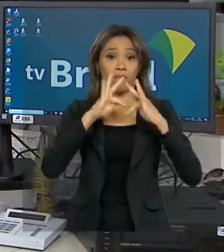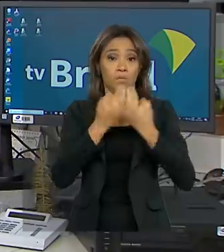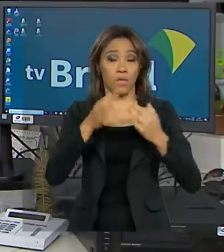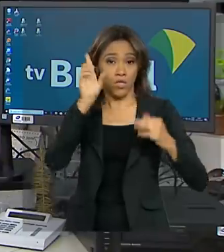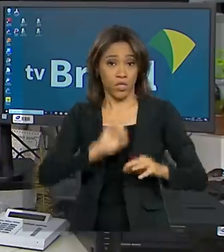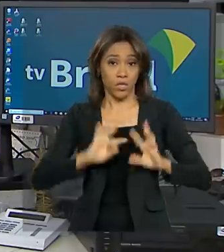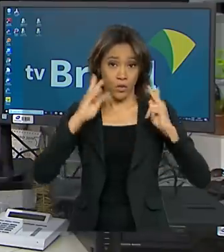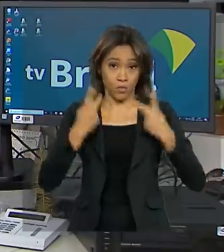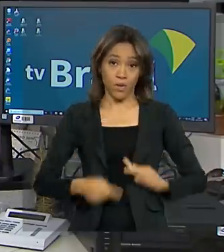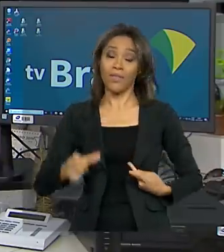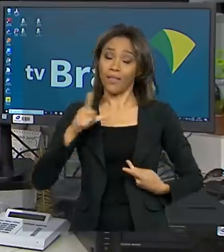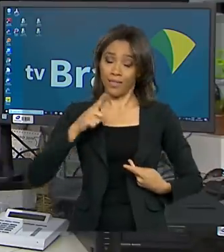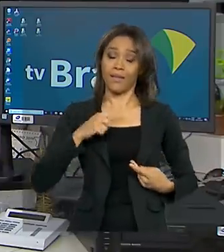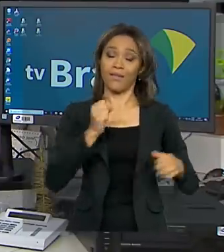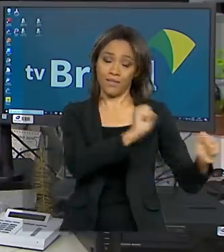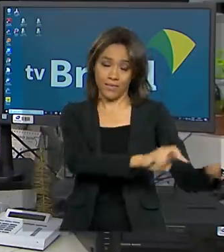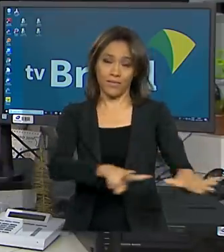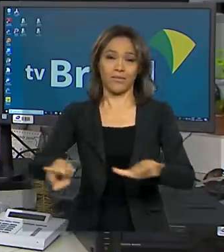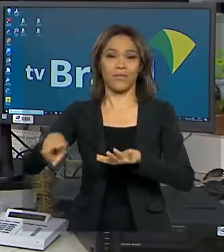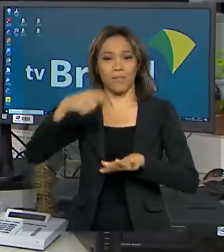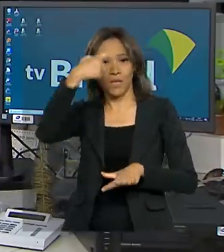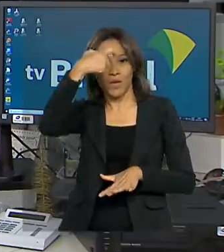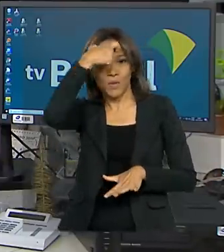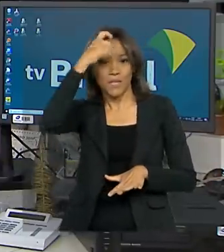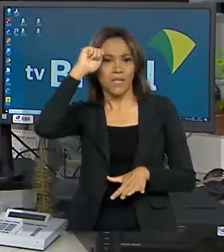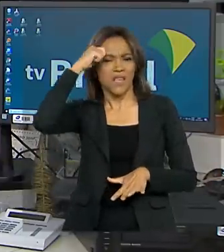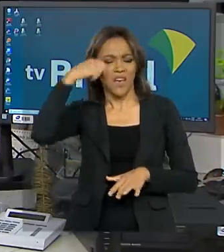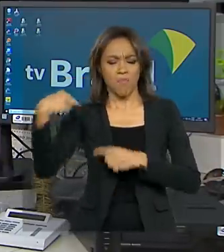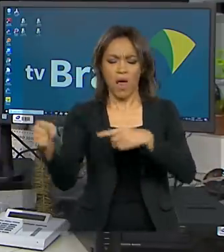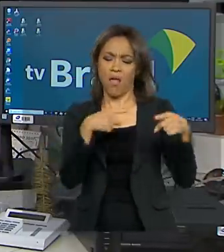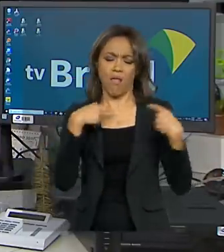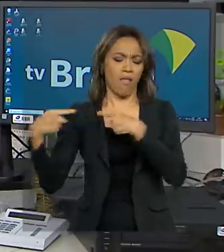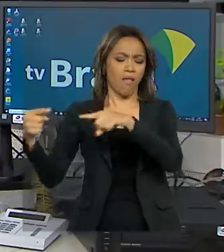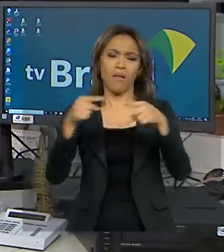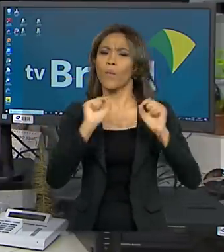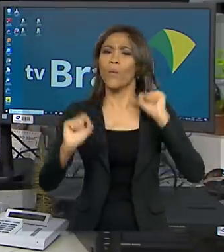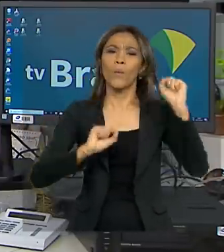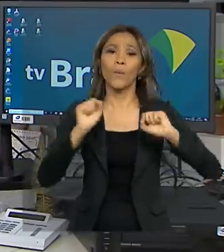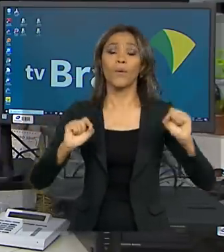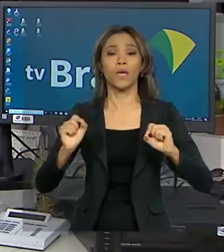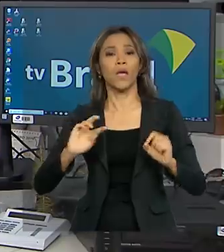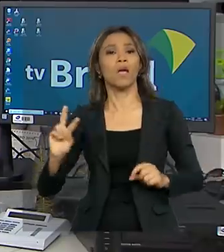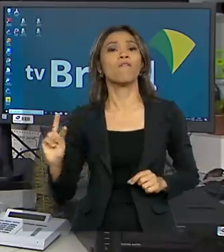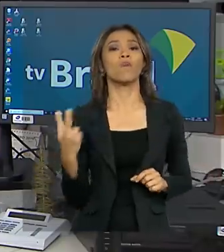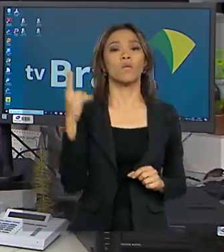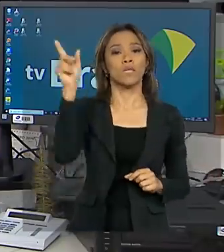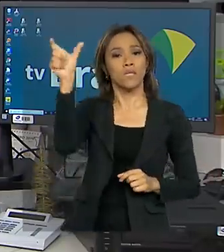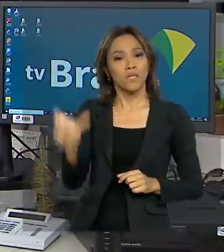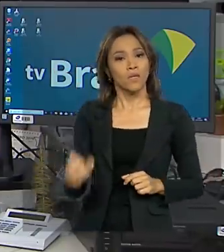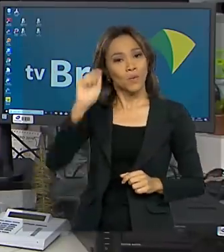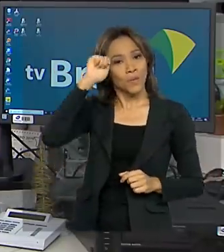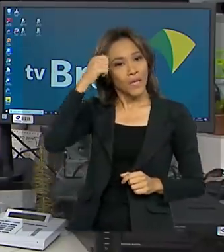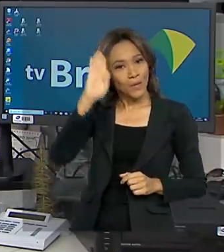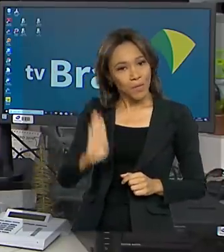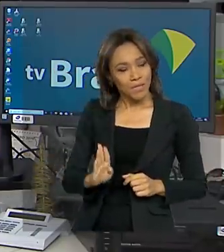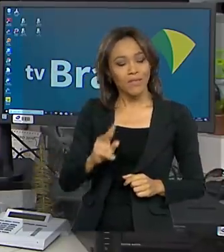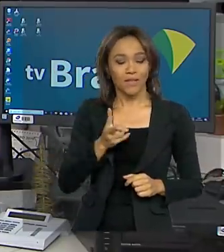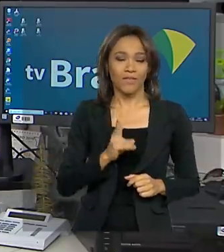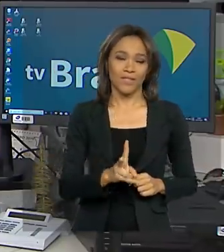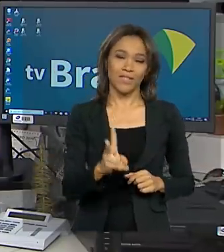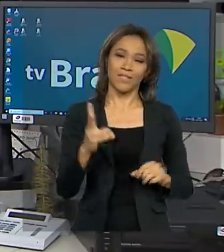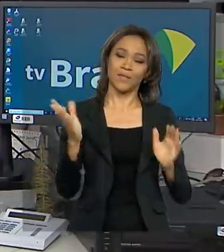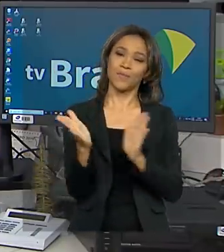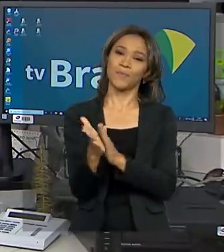promovendo a Semana da Consciência Negra. Serão debatidas, entre outras ações, a valorização do negro no Brasil. Você fica então com a nossa